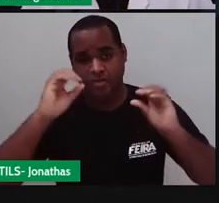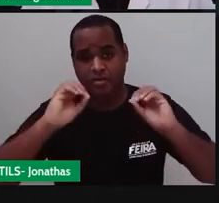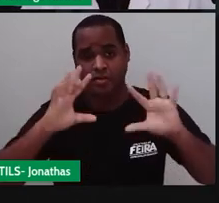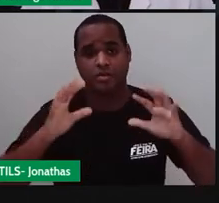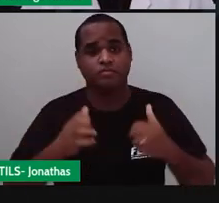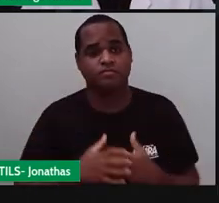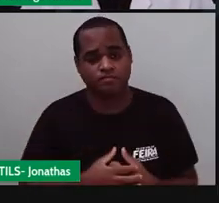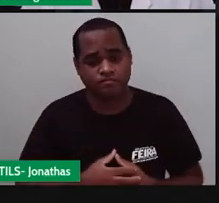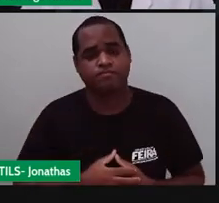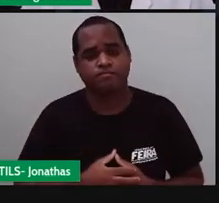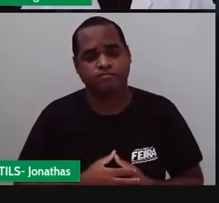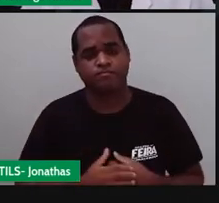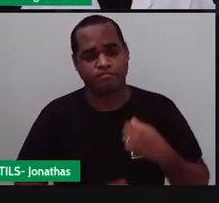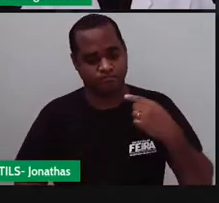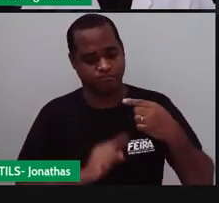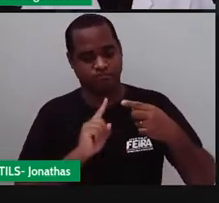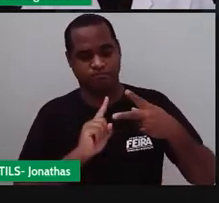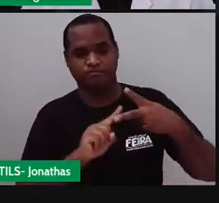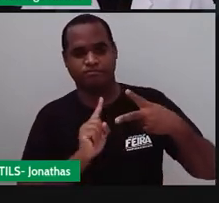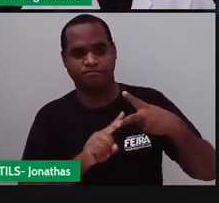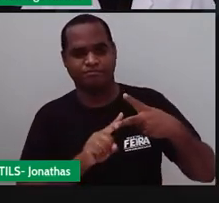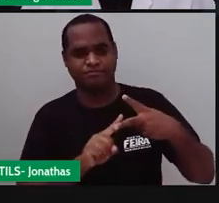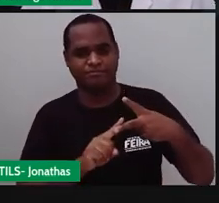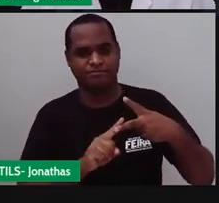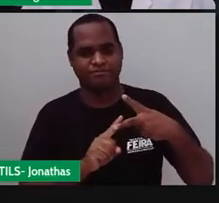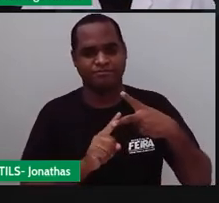Vamos à segunda fração aqui. Olha só.